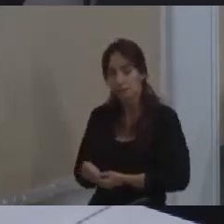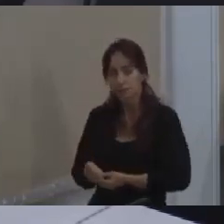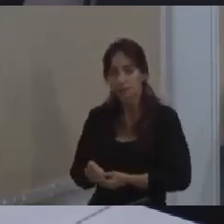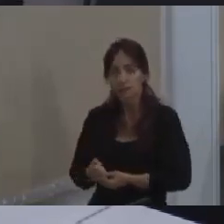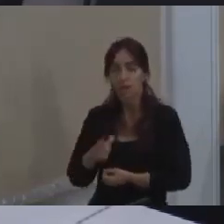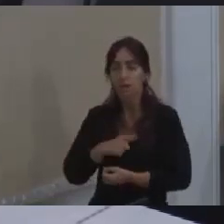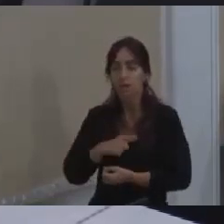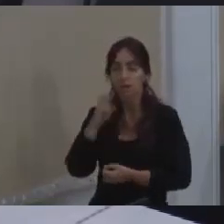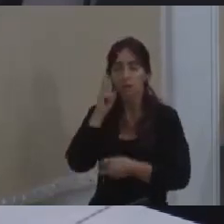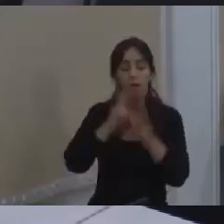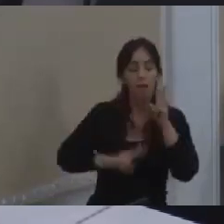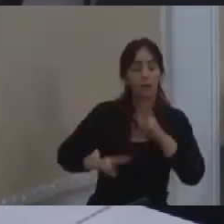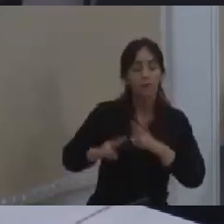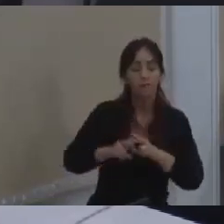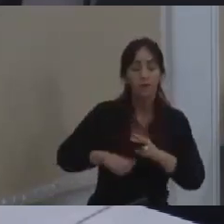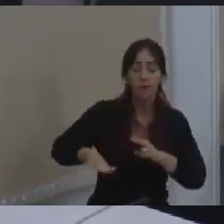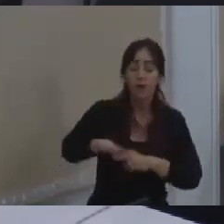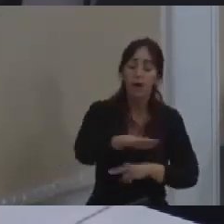áreas que têm